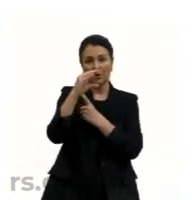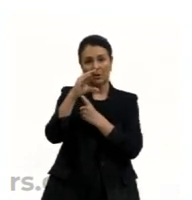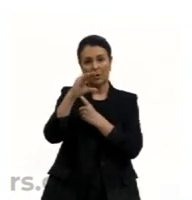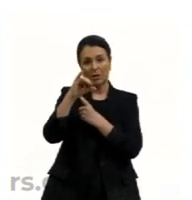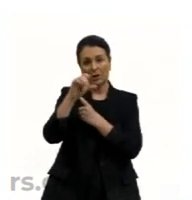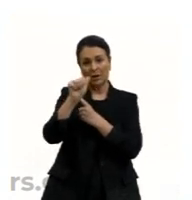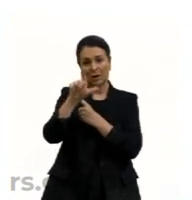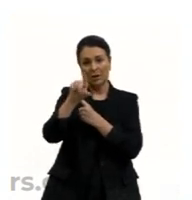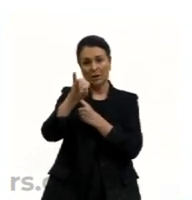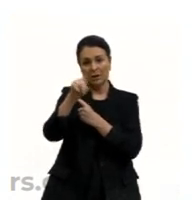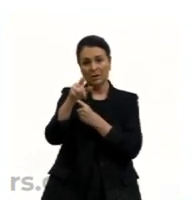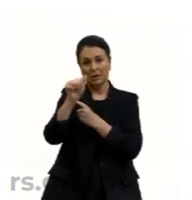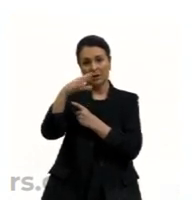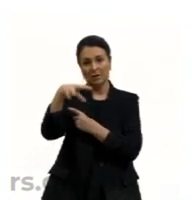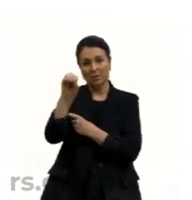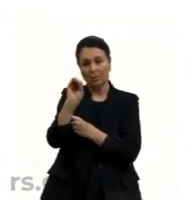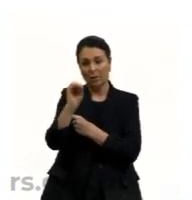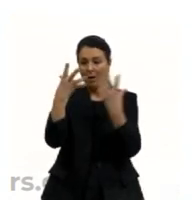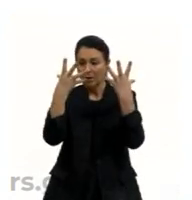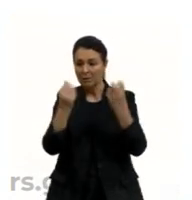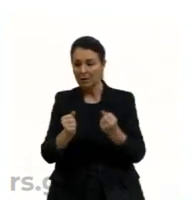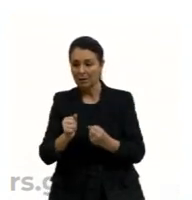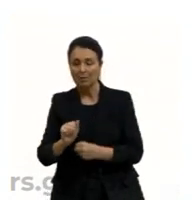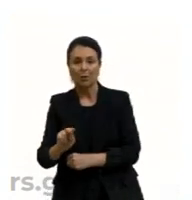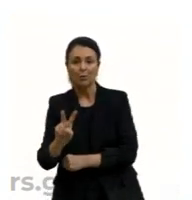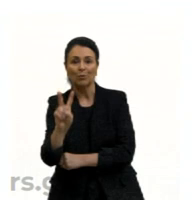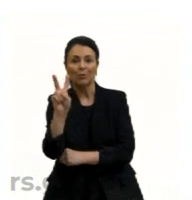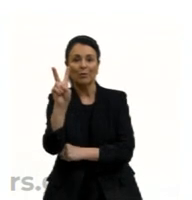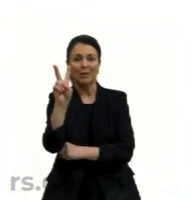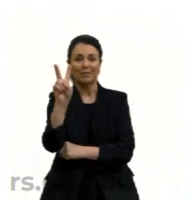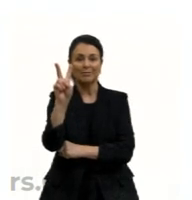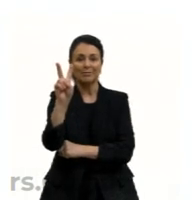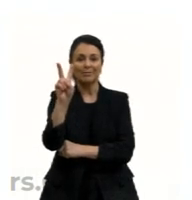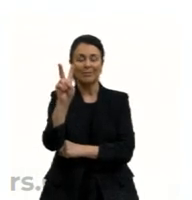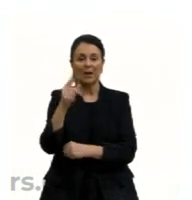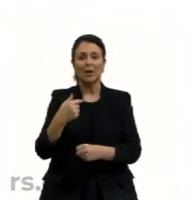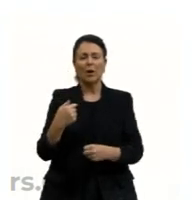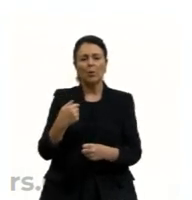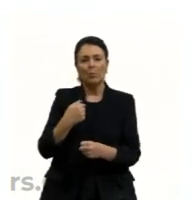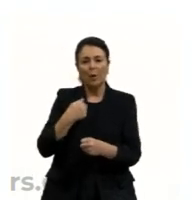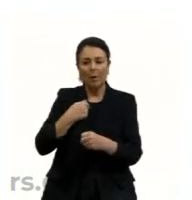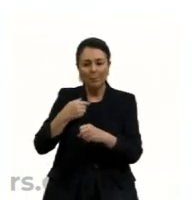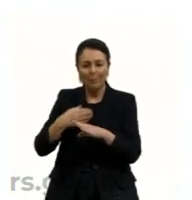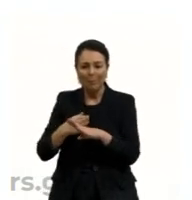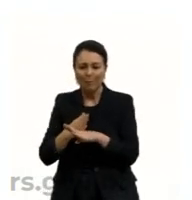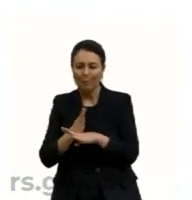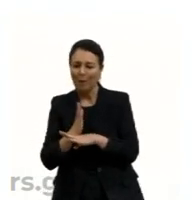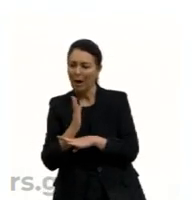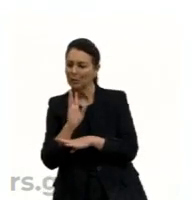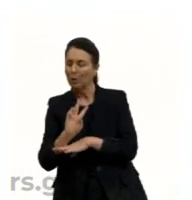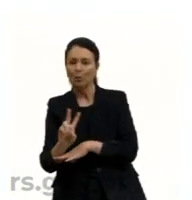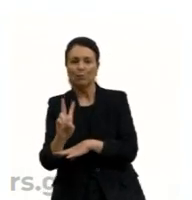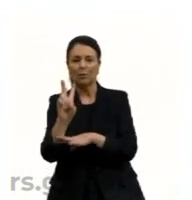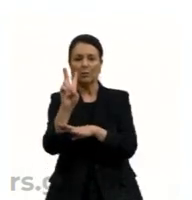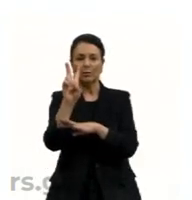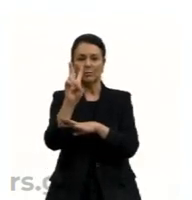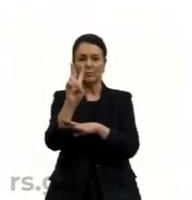valores sem se perguntar. Então a socialização passa, acaba perpassando esses valores e nós não nos perguntamos.